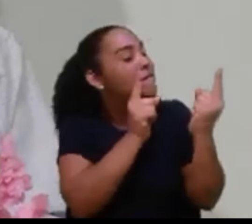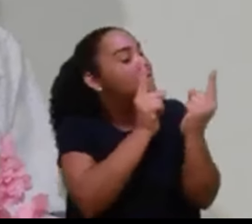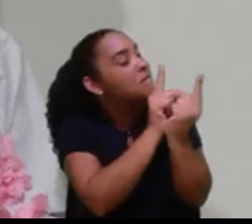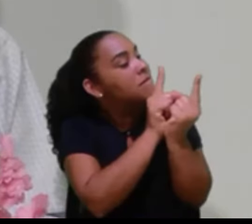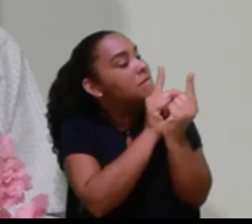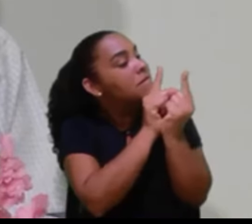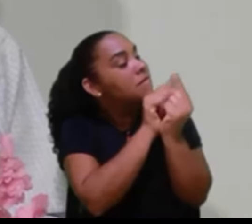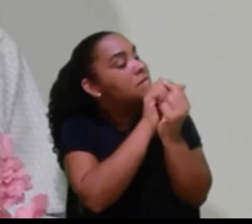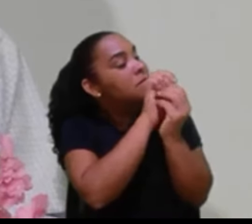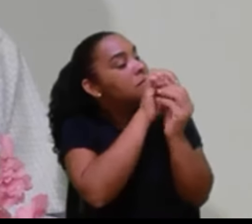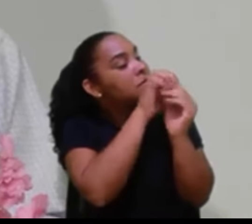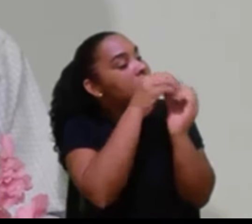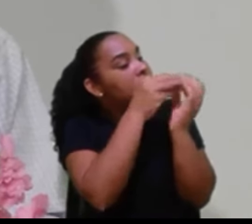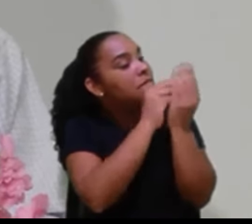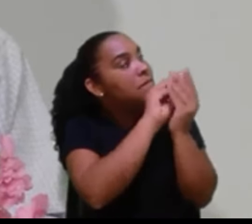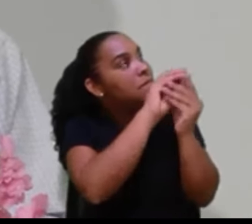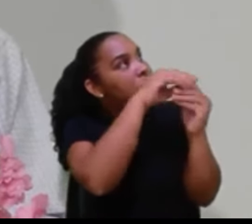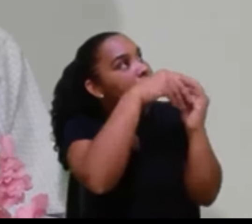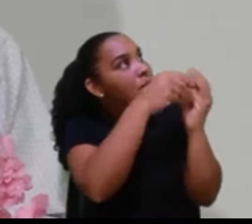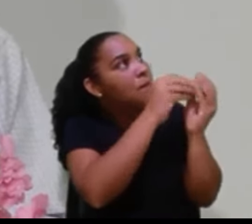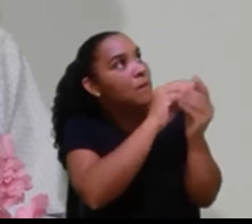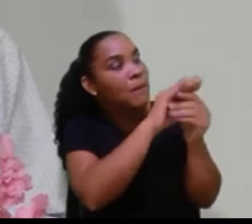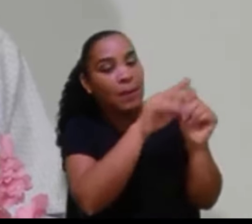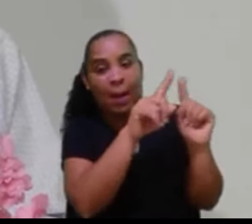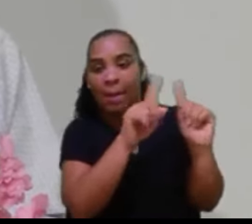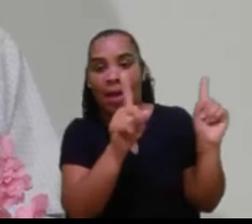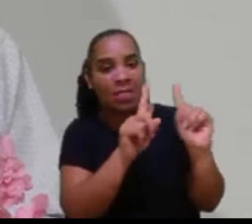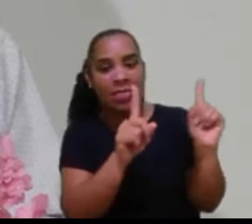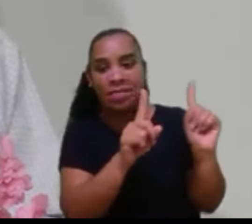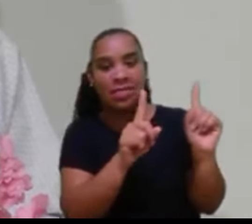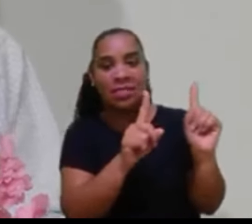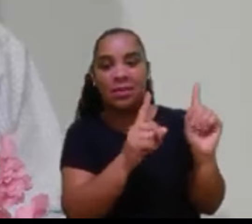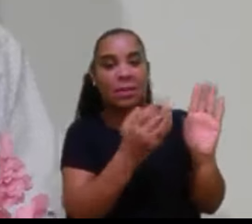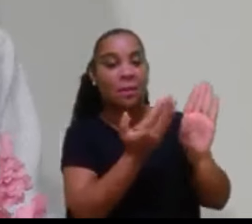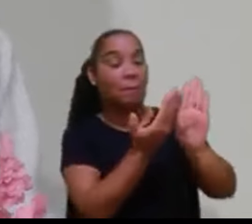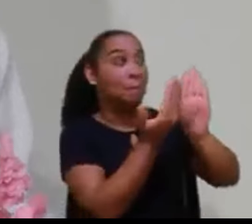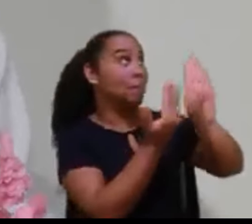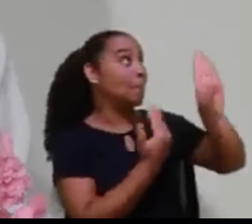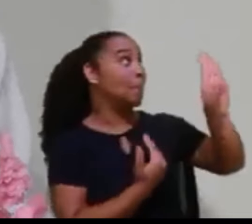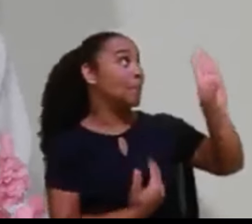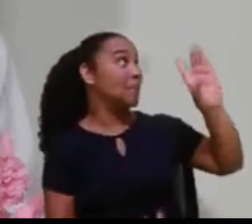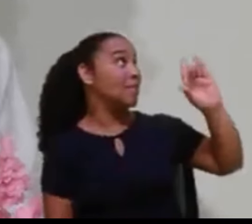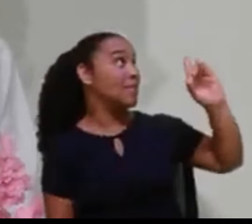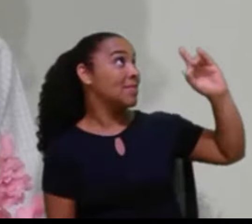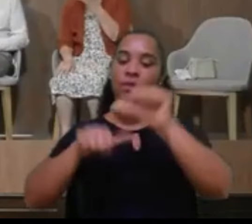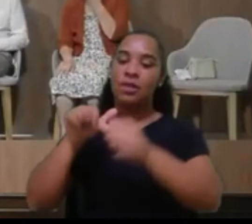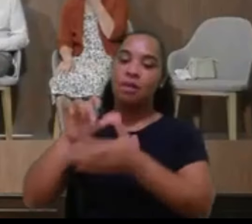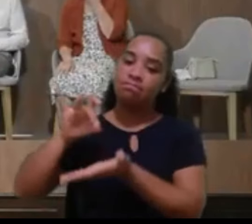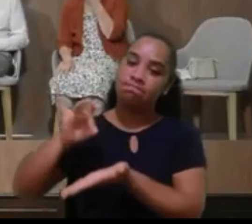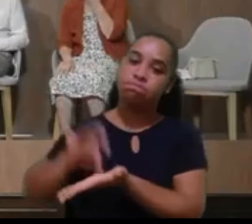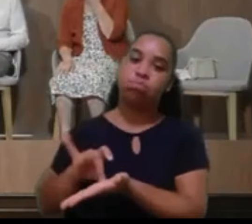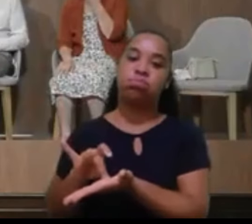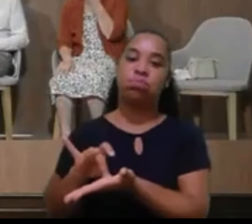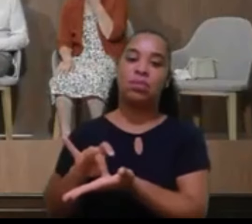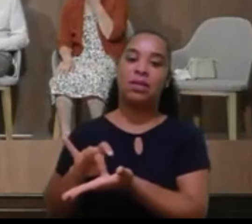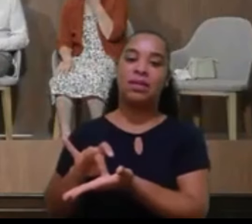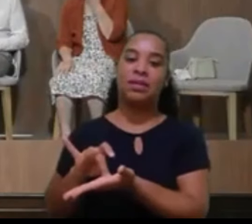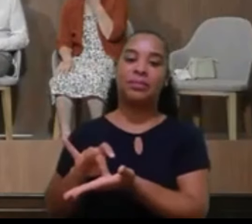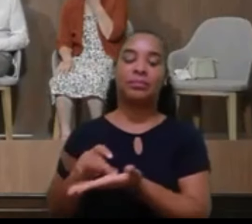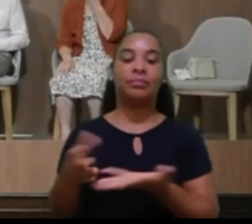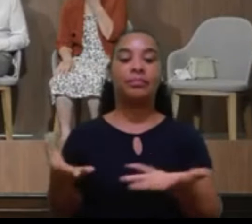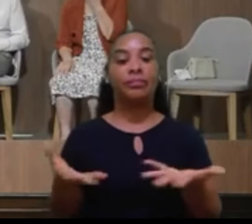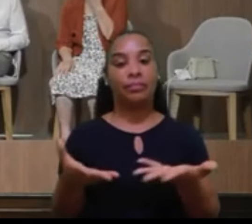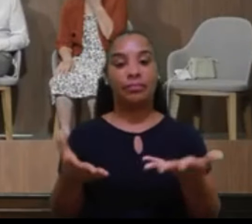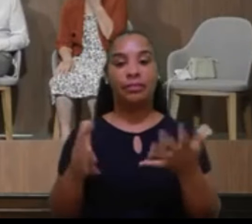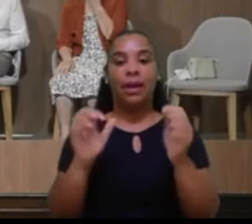mesclamos, mas não nos misturamos. Porque Deus é a causa e eu sou o efeito. É o momento da aplicação